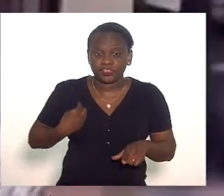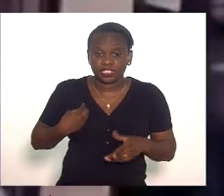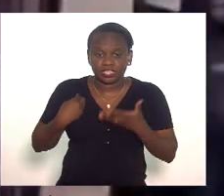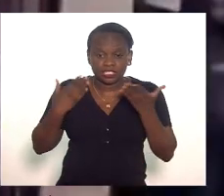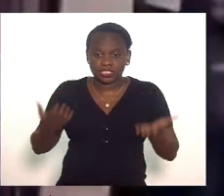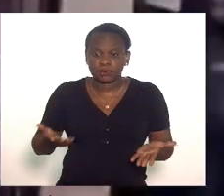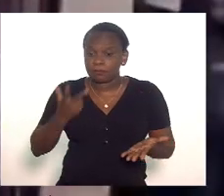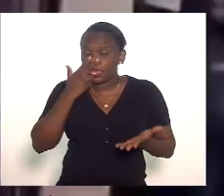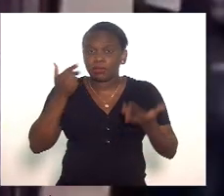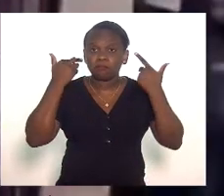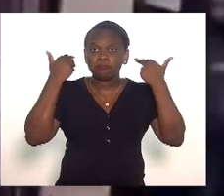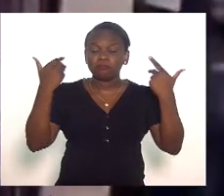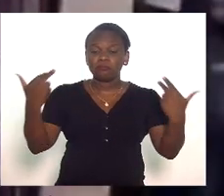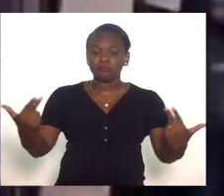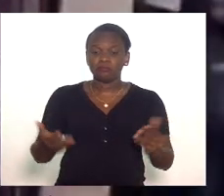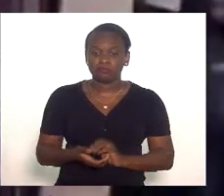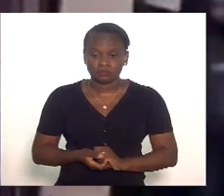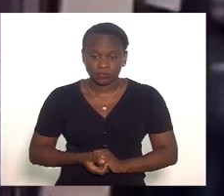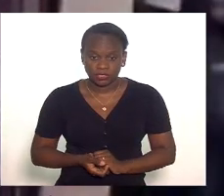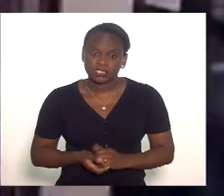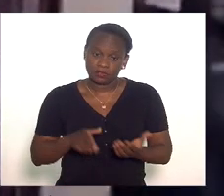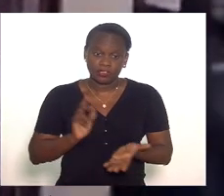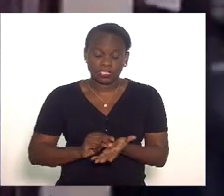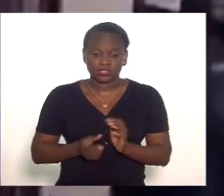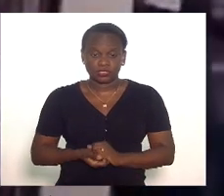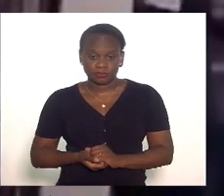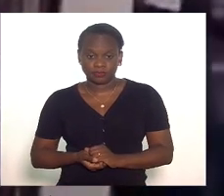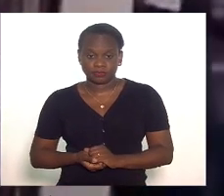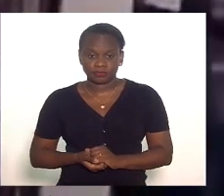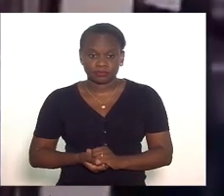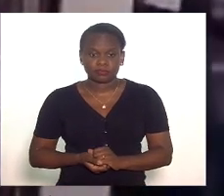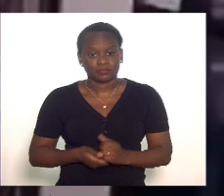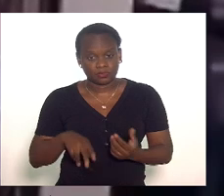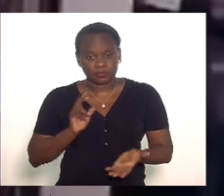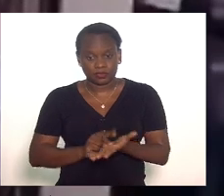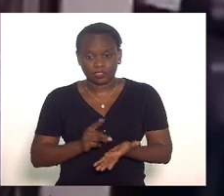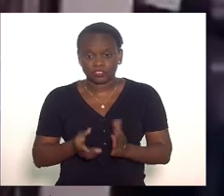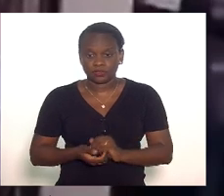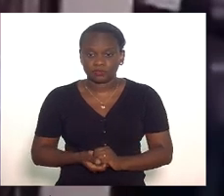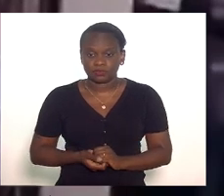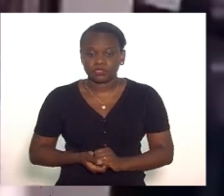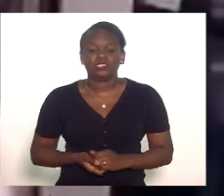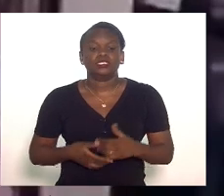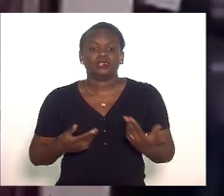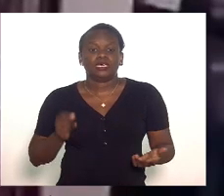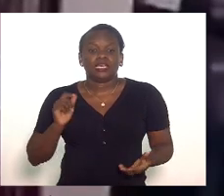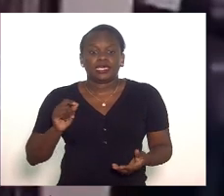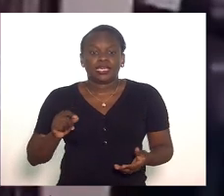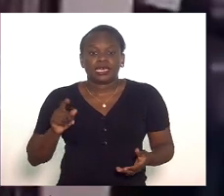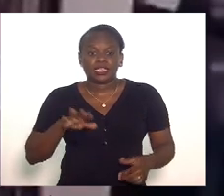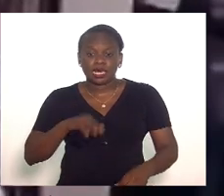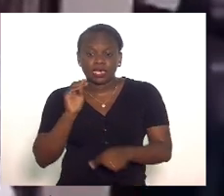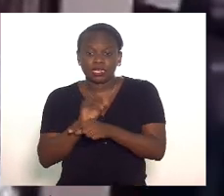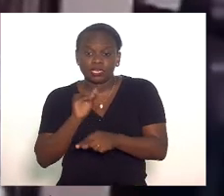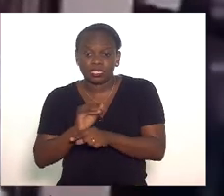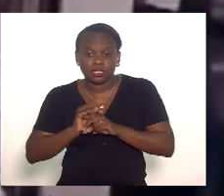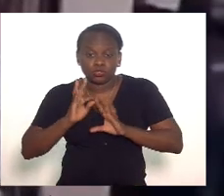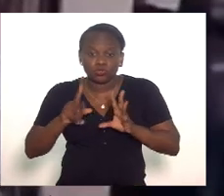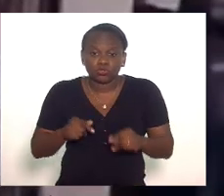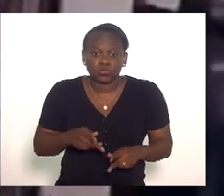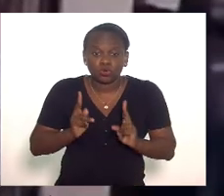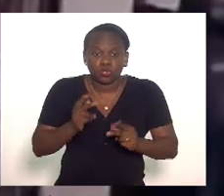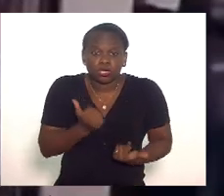como se fosse uma coisa normal essa aqui é a verdade essa é a coisa verdade quem é que está sustentando tudo isto